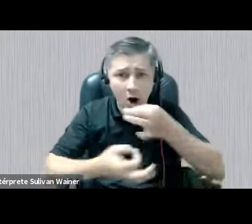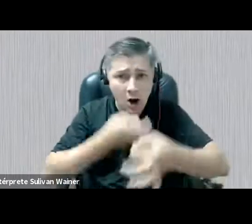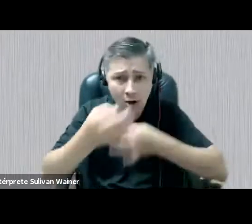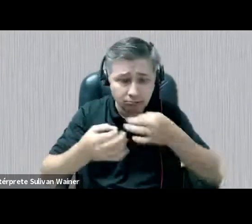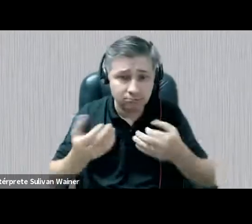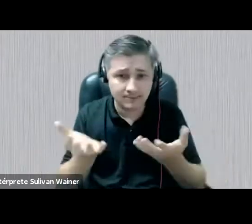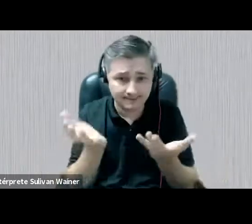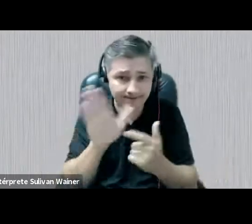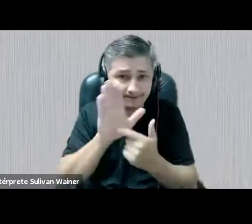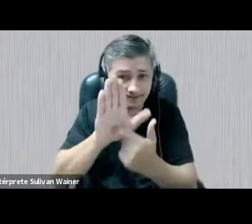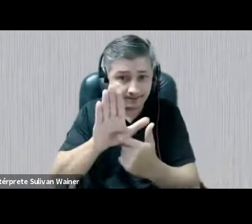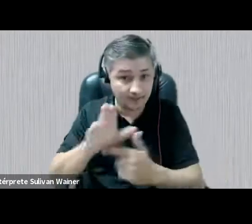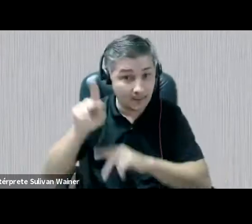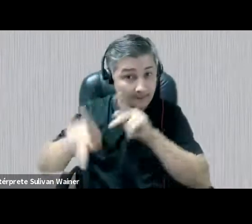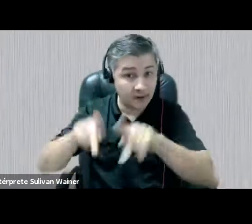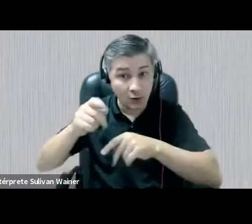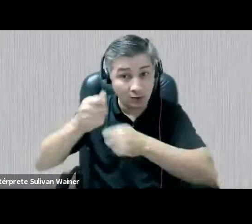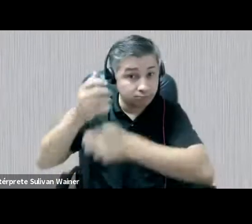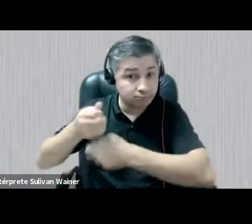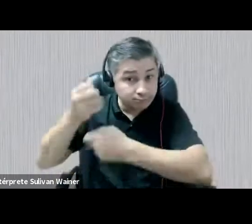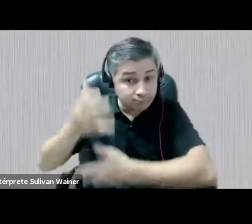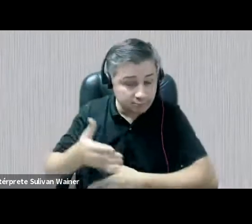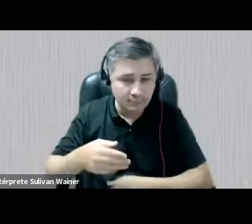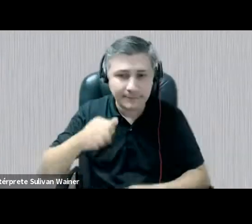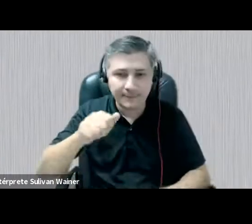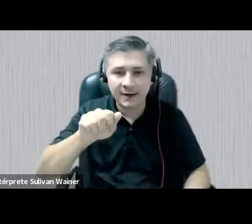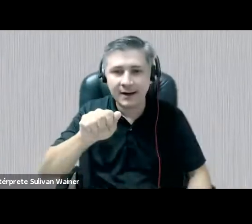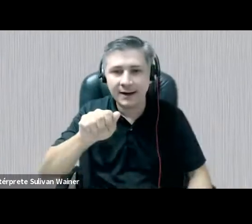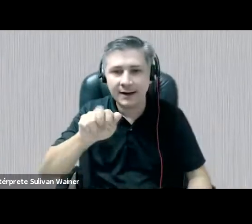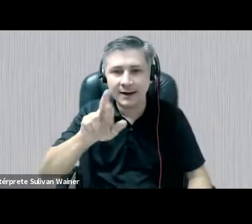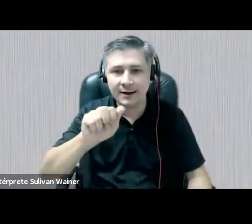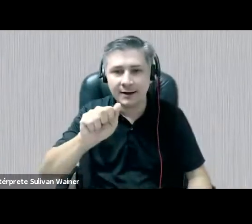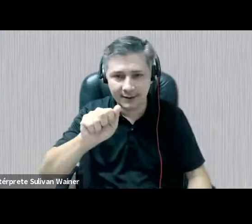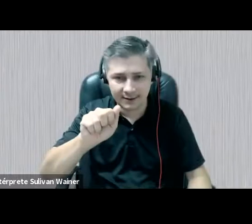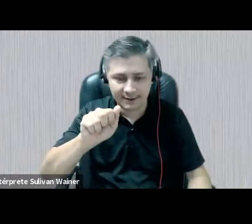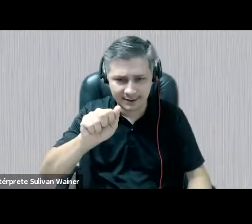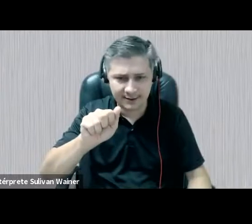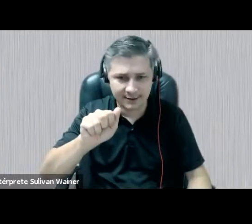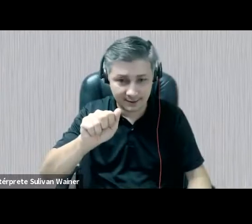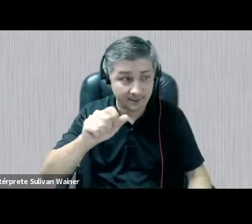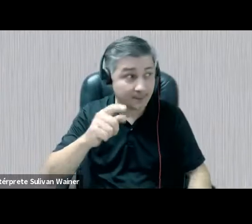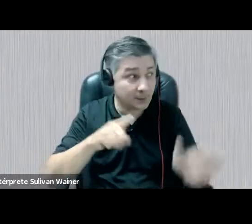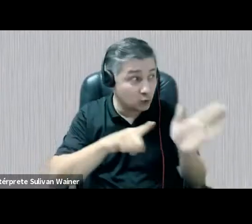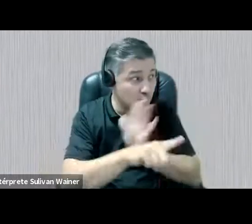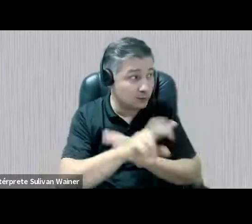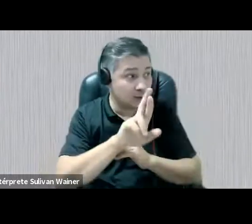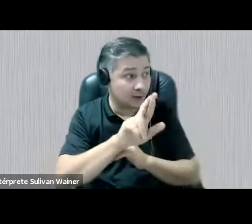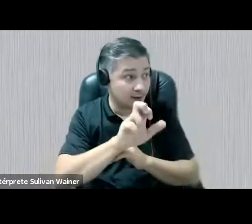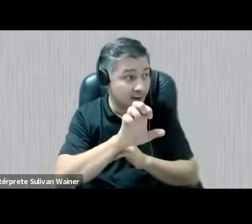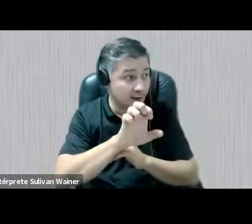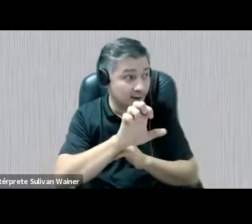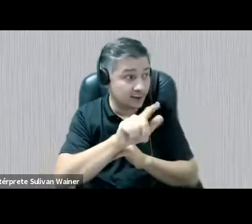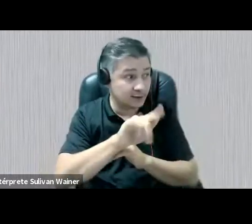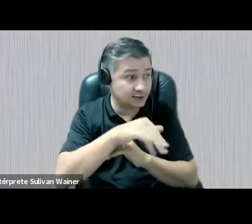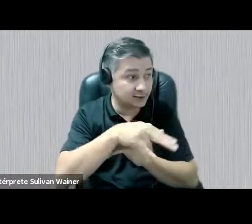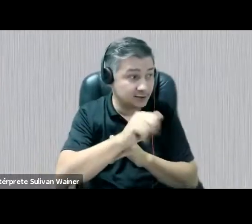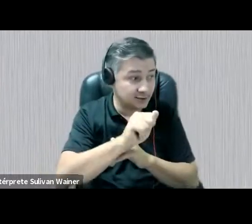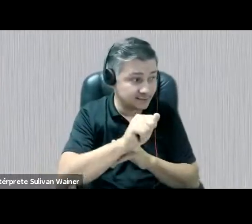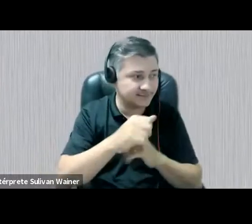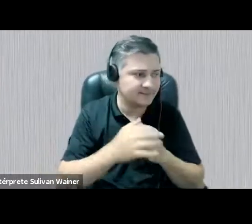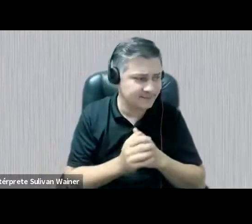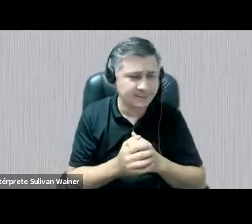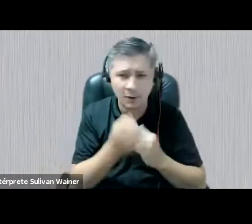são do público, da Mara Lago para a Regina. Bom te ouvir,